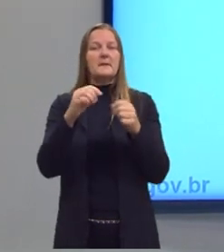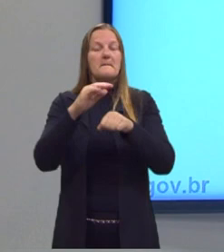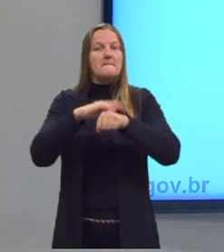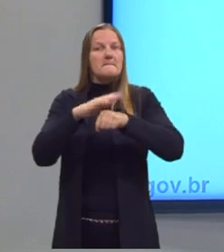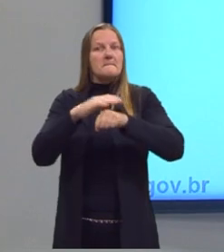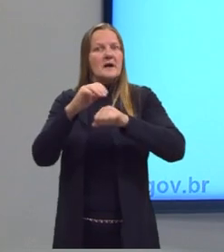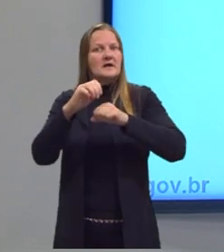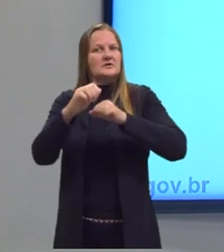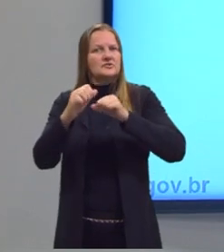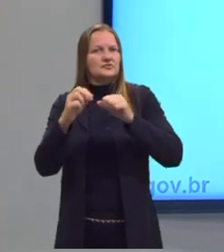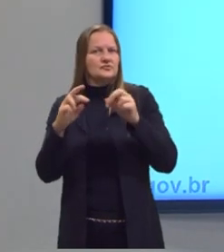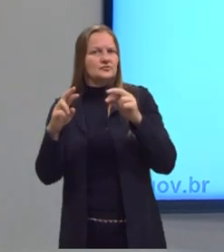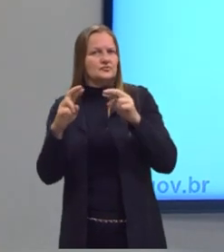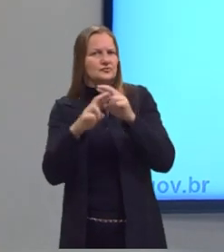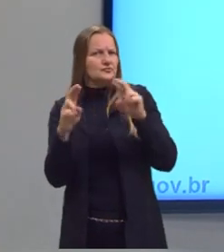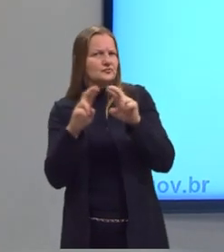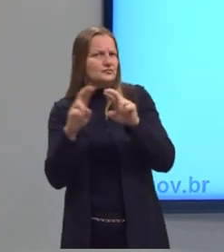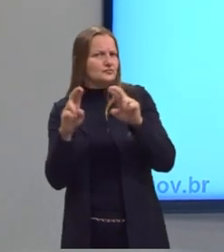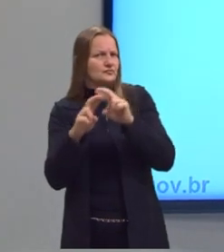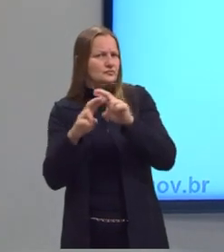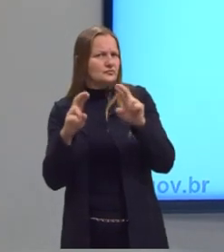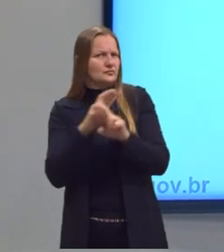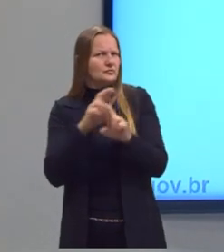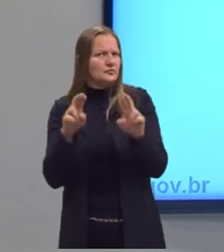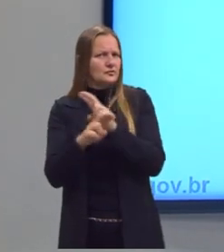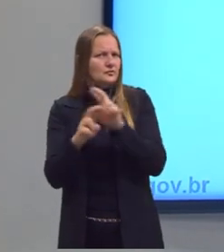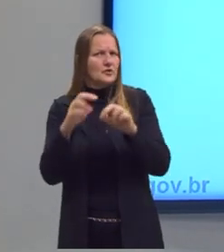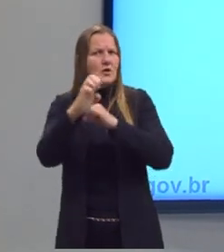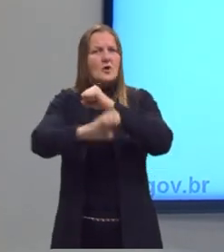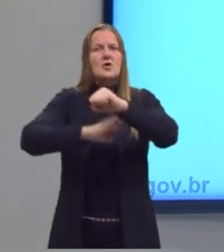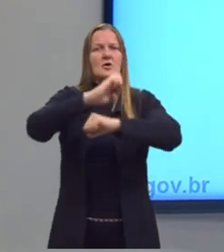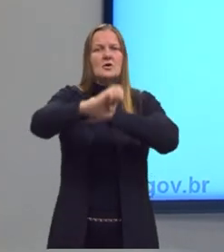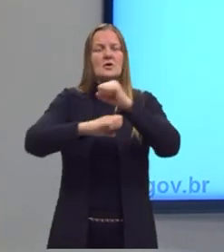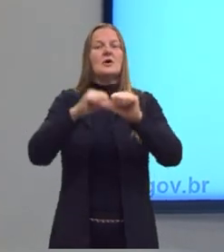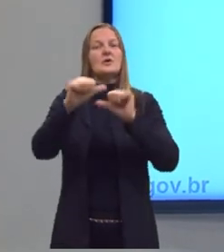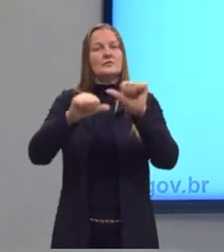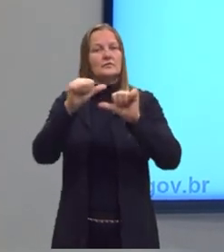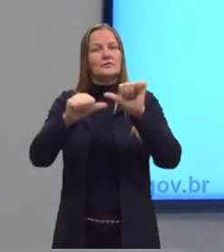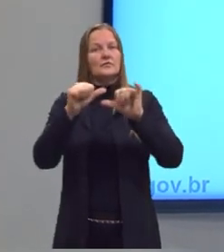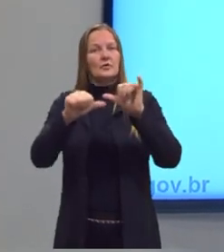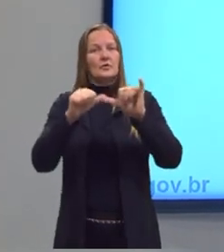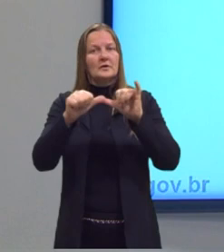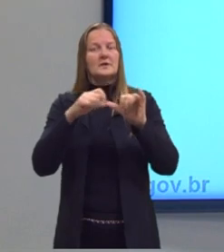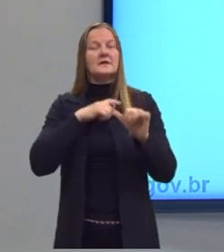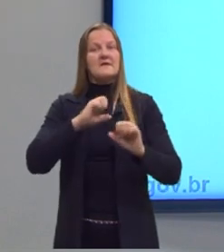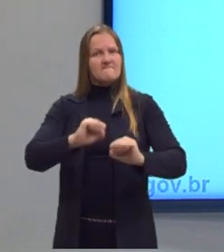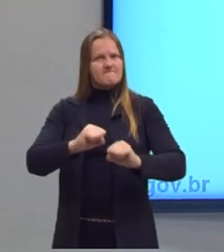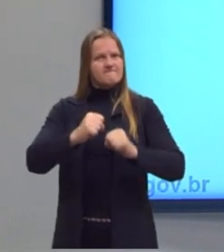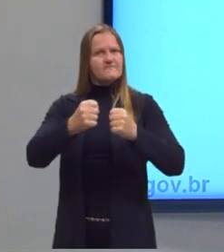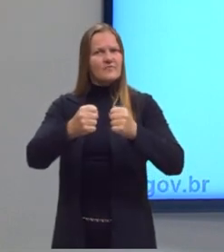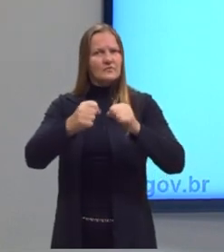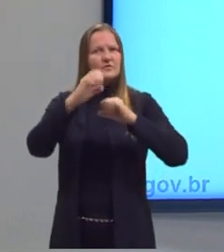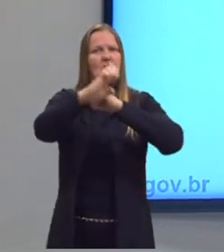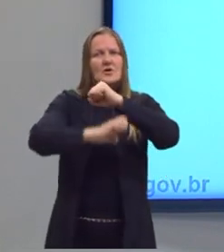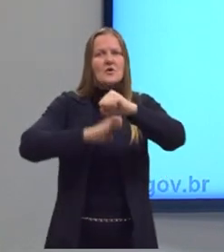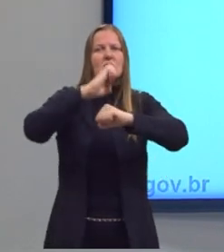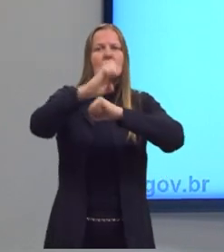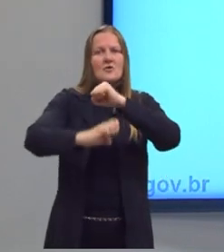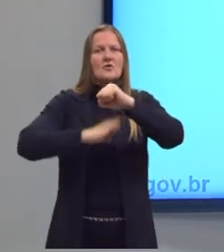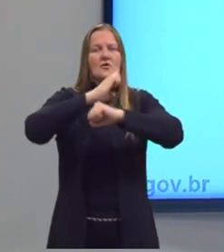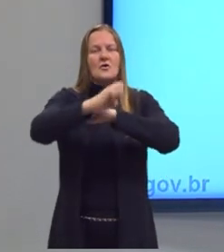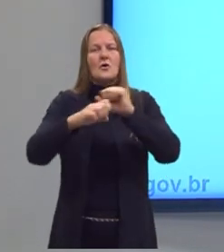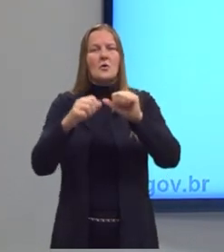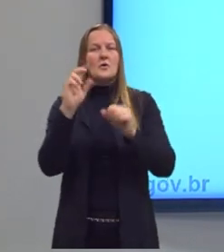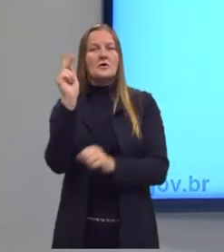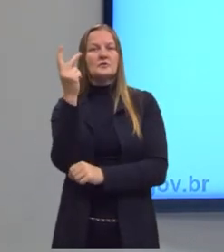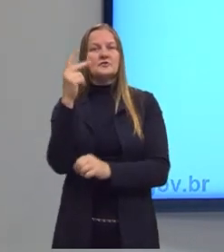reativo que o hidrogênio, eu consigo sim fazer essa troca. Ele tem força, porque ele é mais reativo que o hidrogênio,